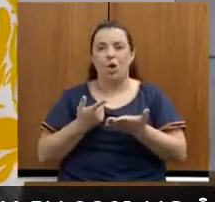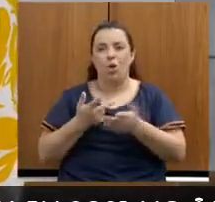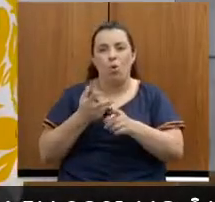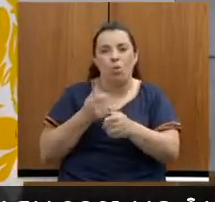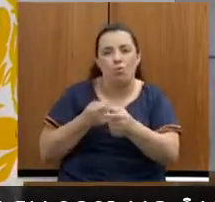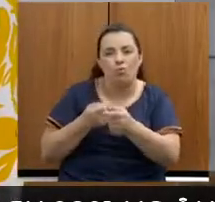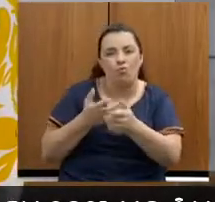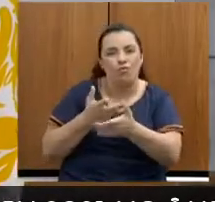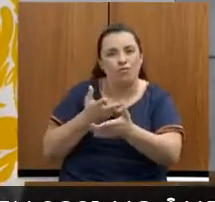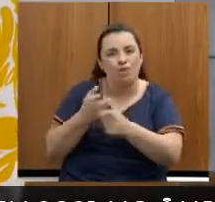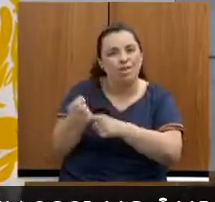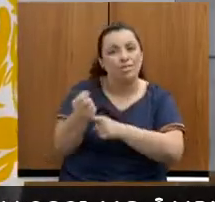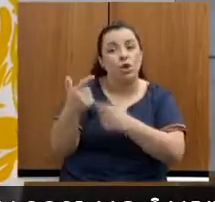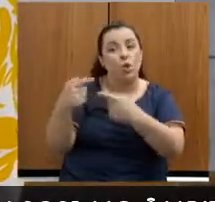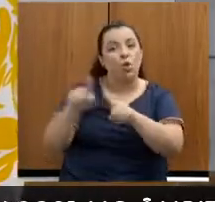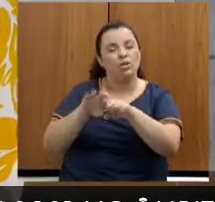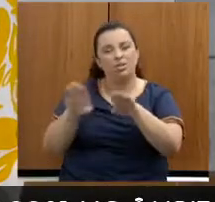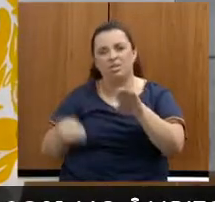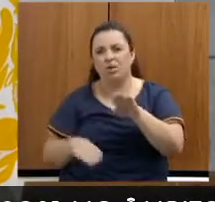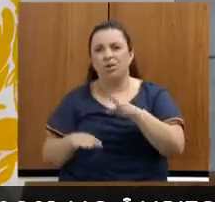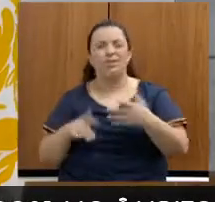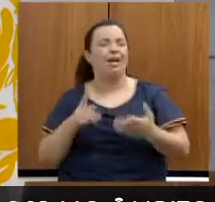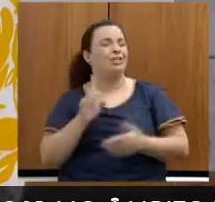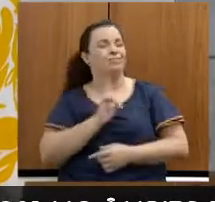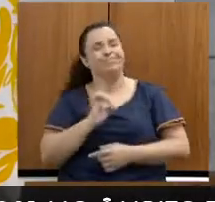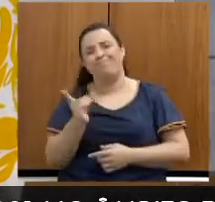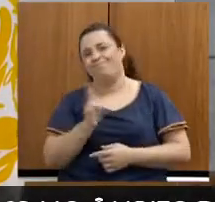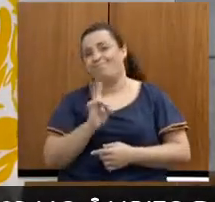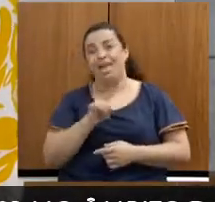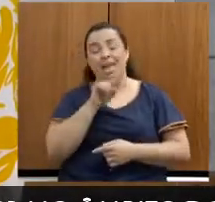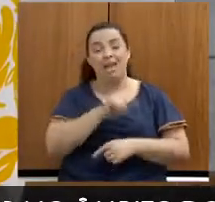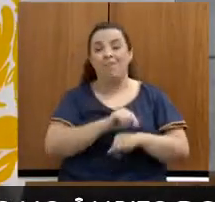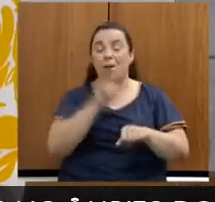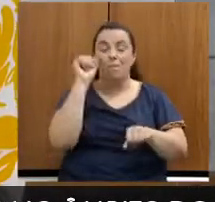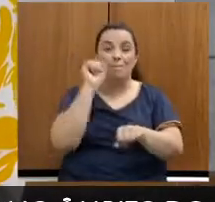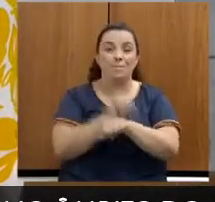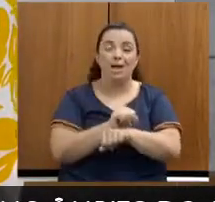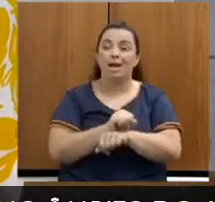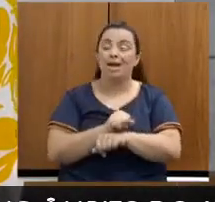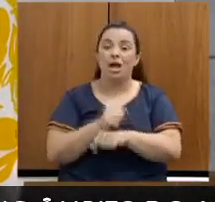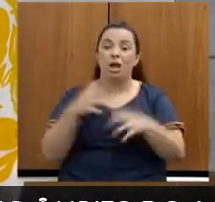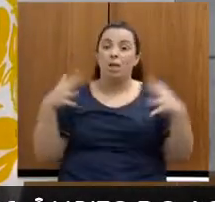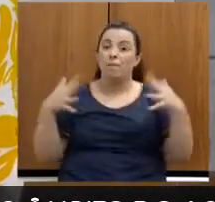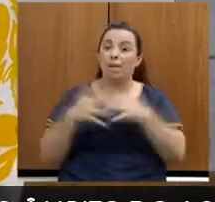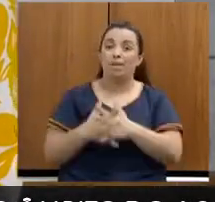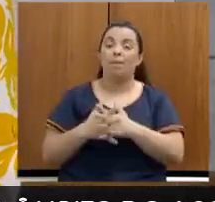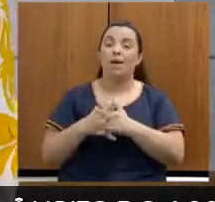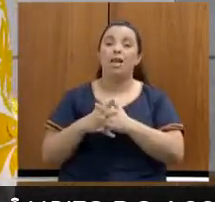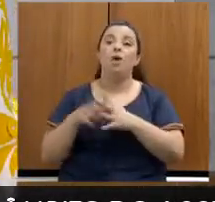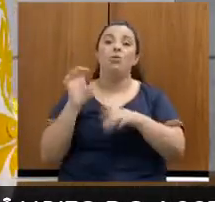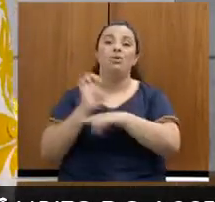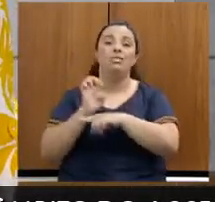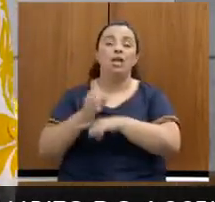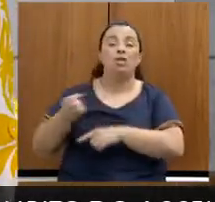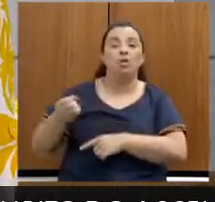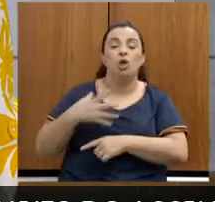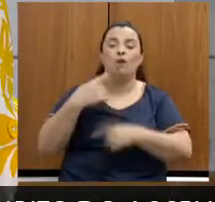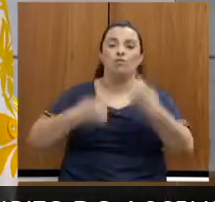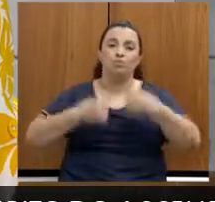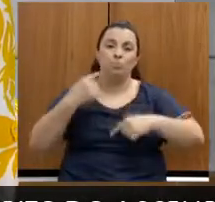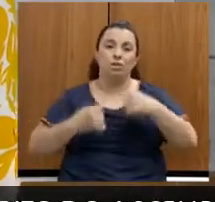vai aprofundar, impedindo que o Estado elabore novas políticas e aumente investimentos. Então, essas eram as minhas